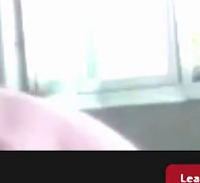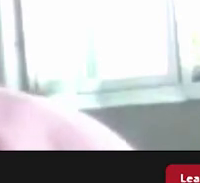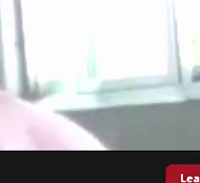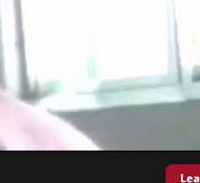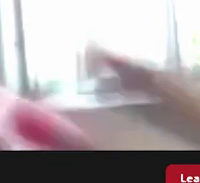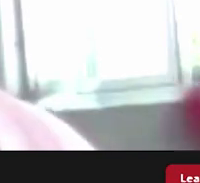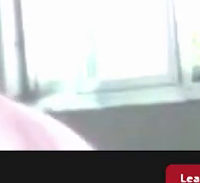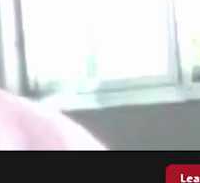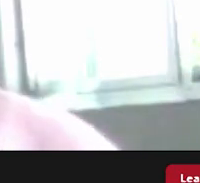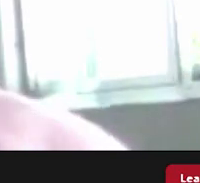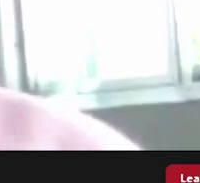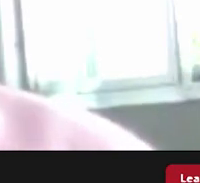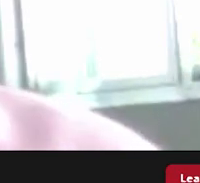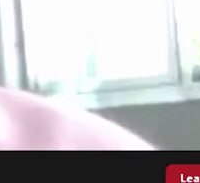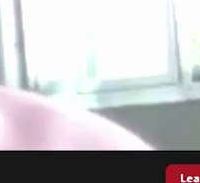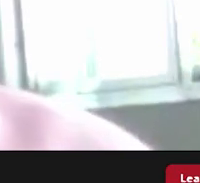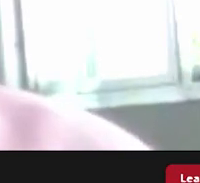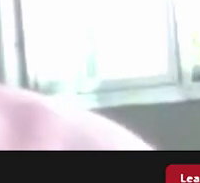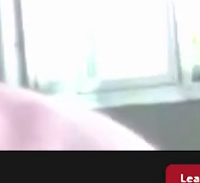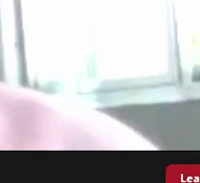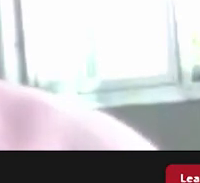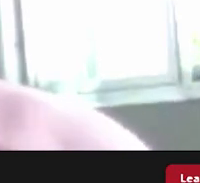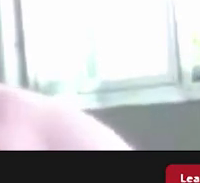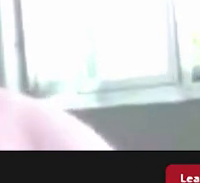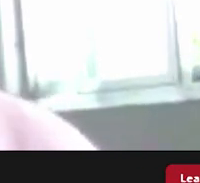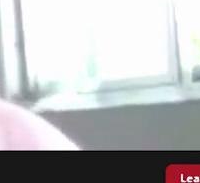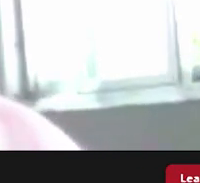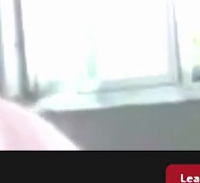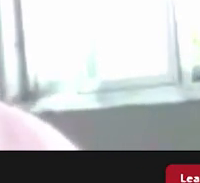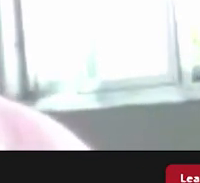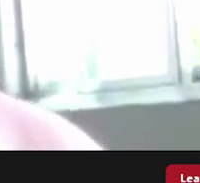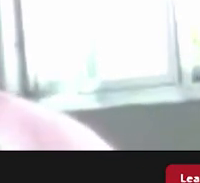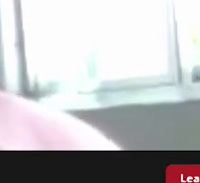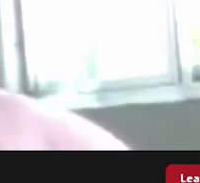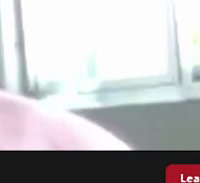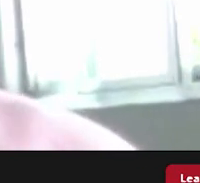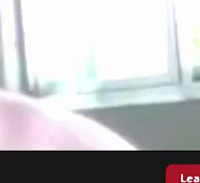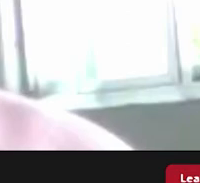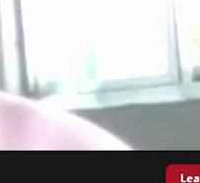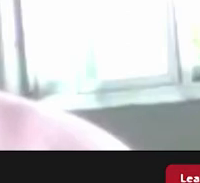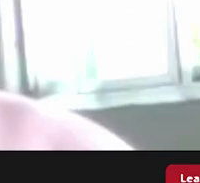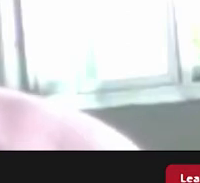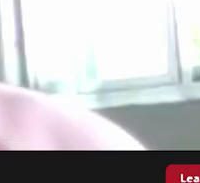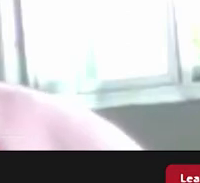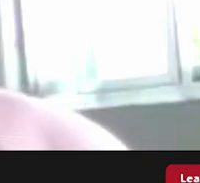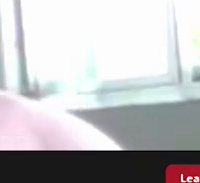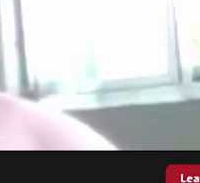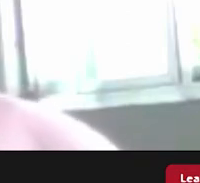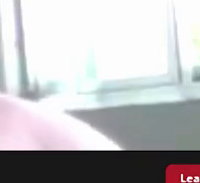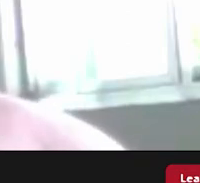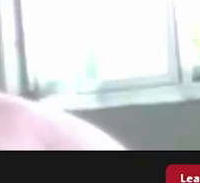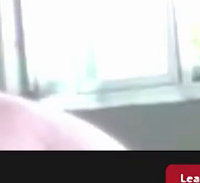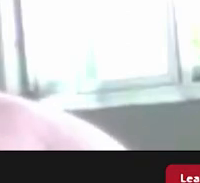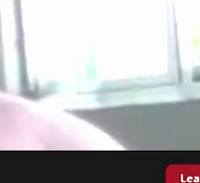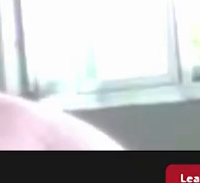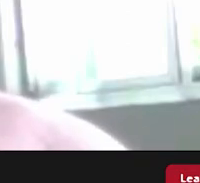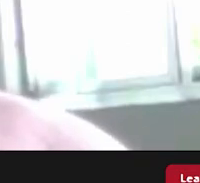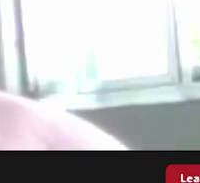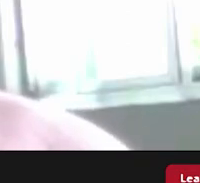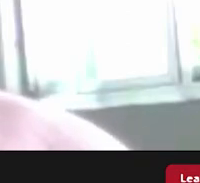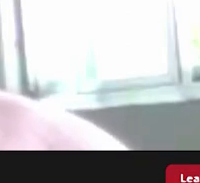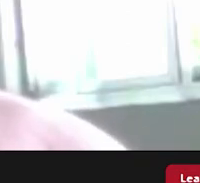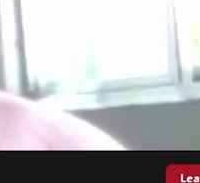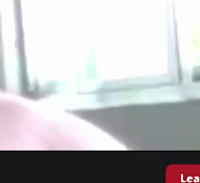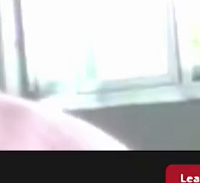nessa área da Glória Catete e ela era uma aldeia fortíssima nós precisamos também